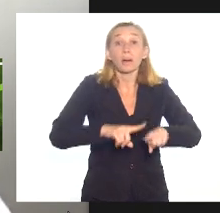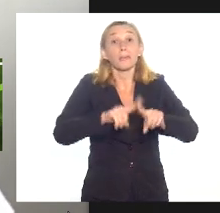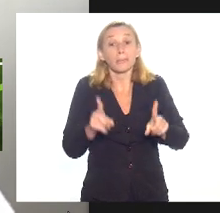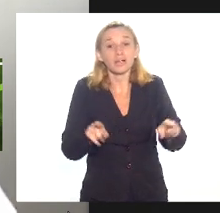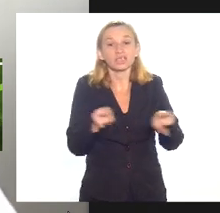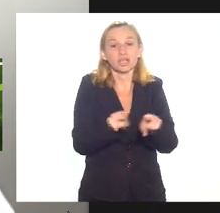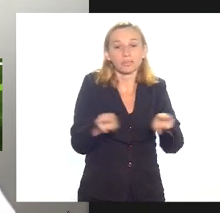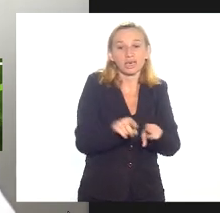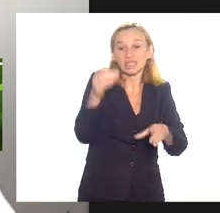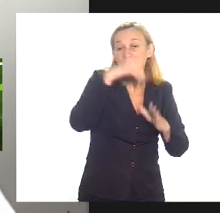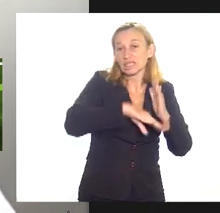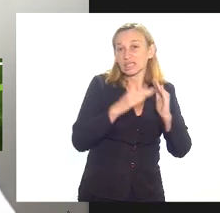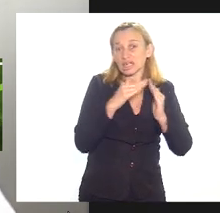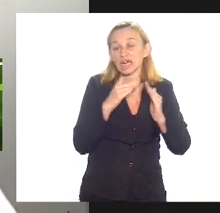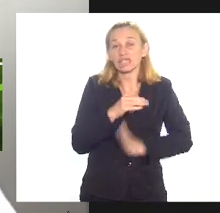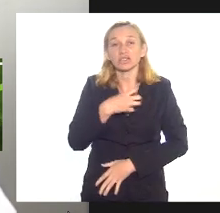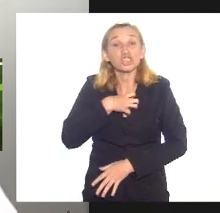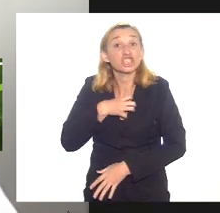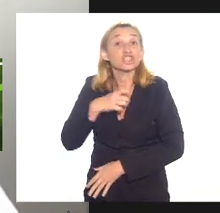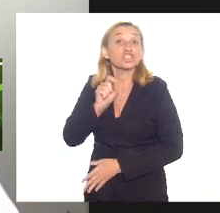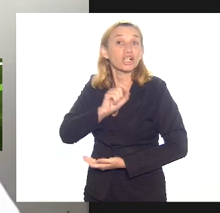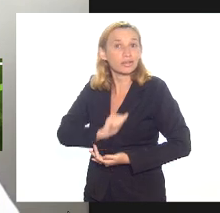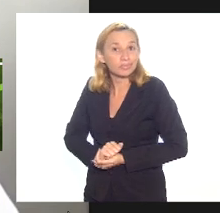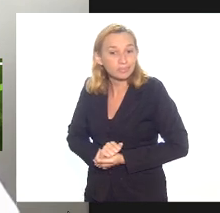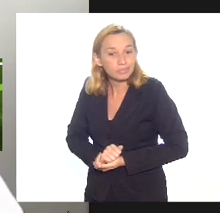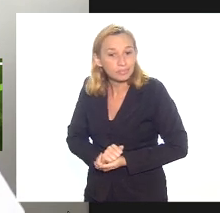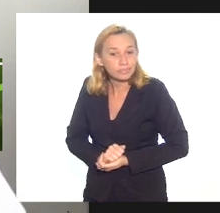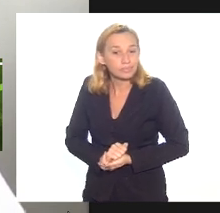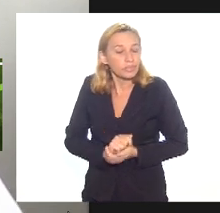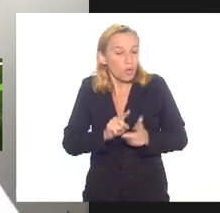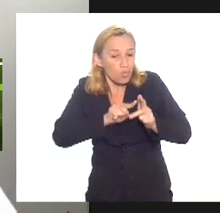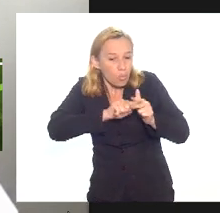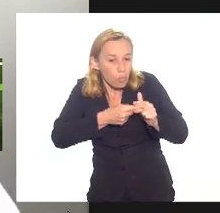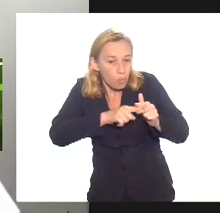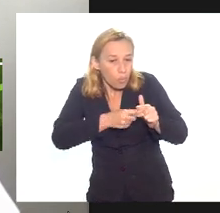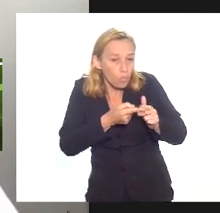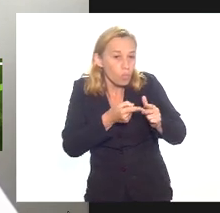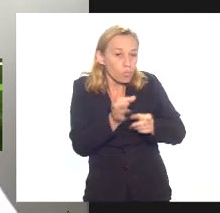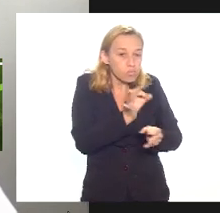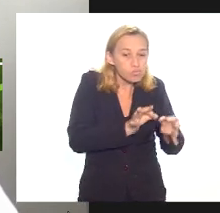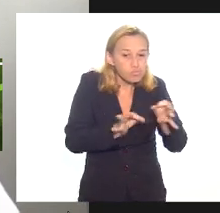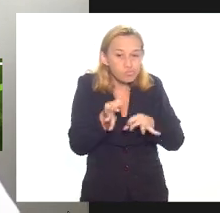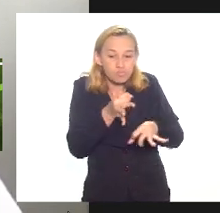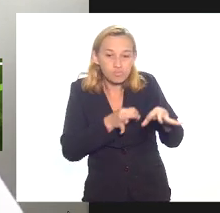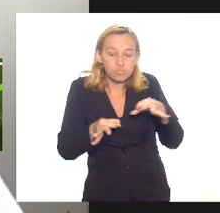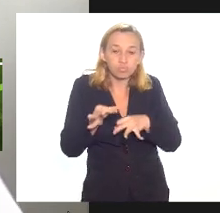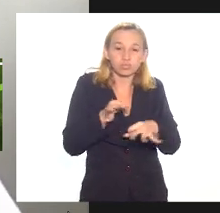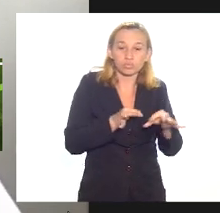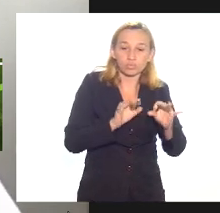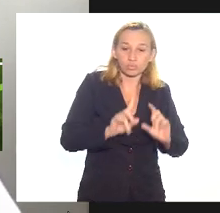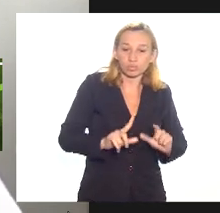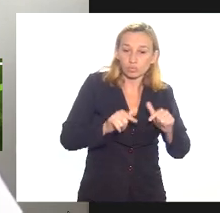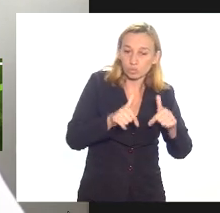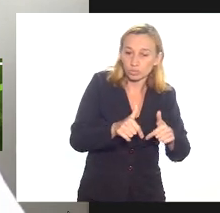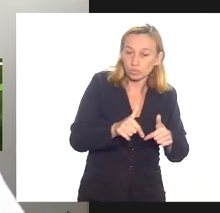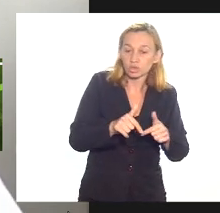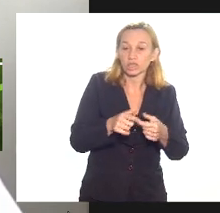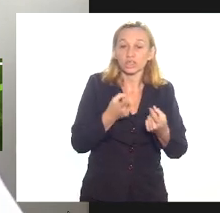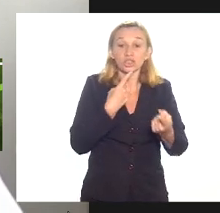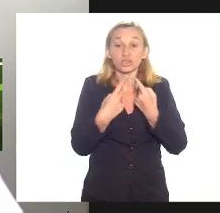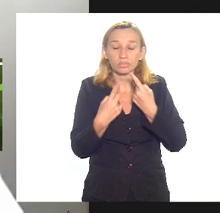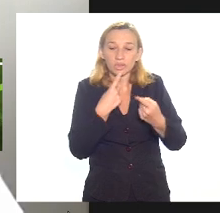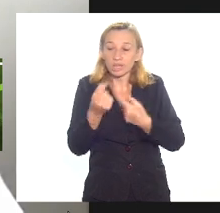dentro dessa casa no sentido de reorganizar também formas de se debater